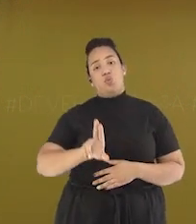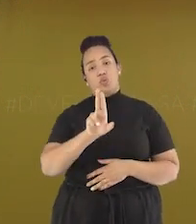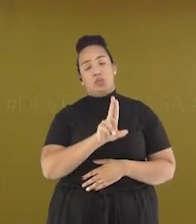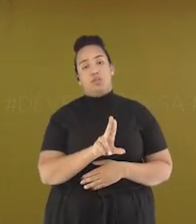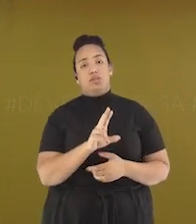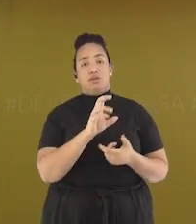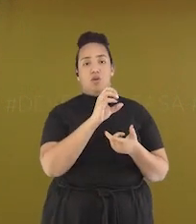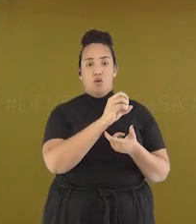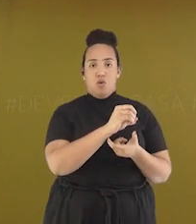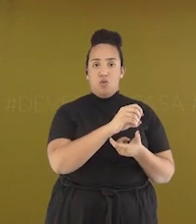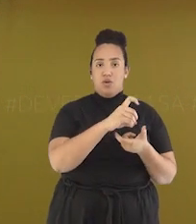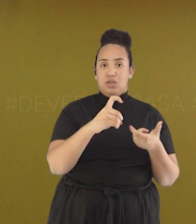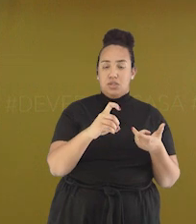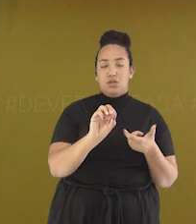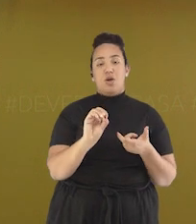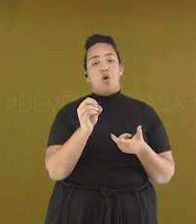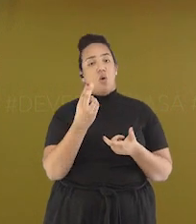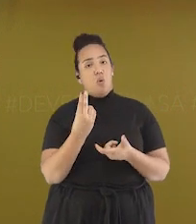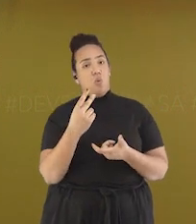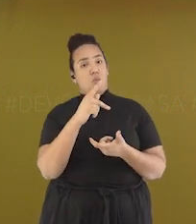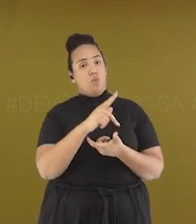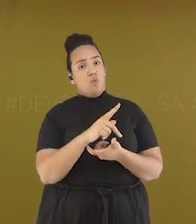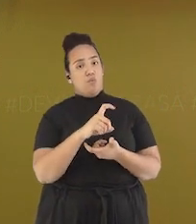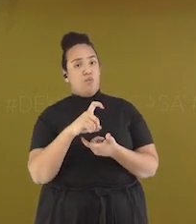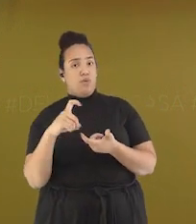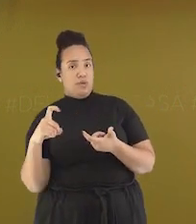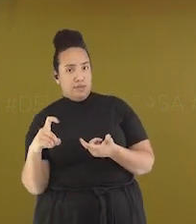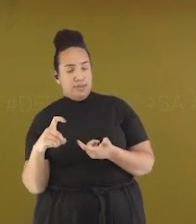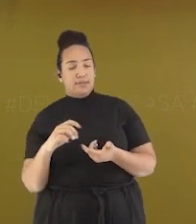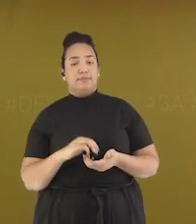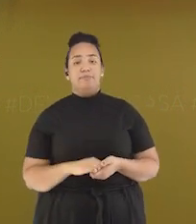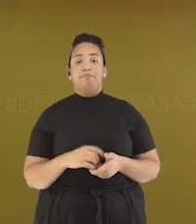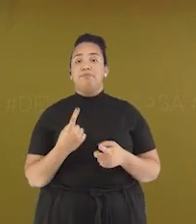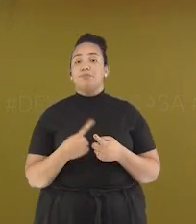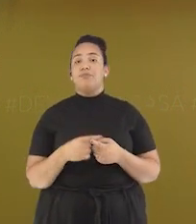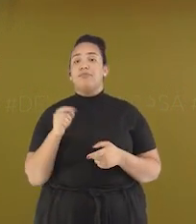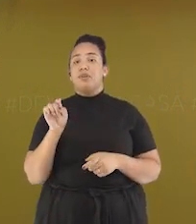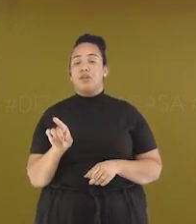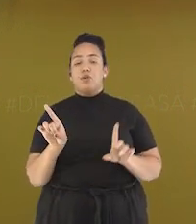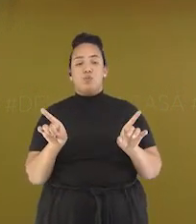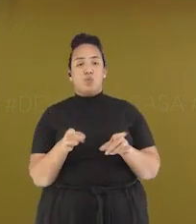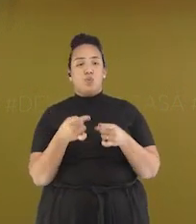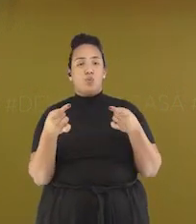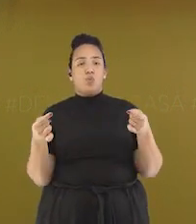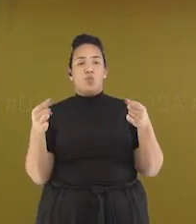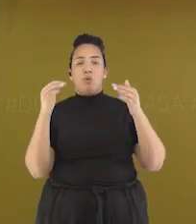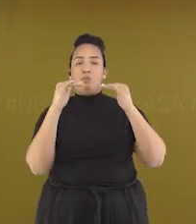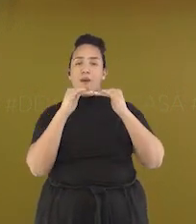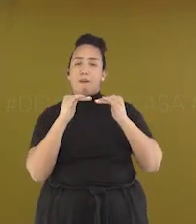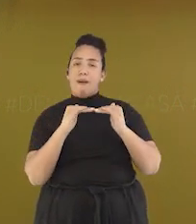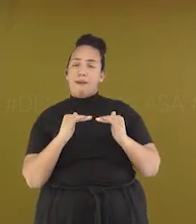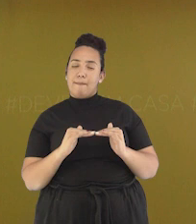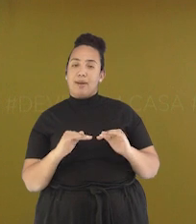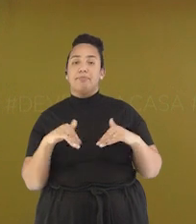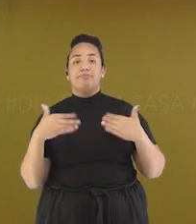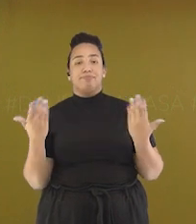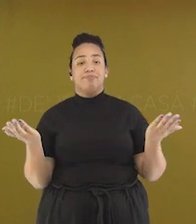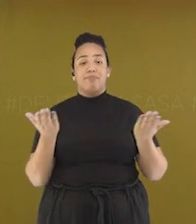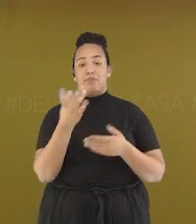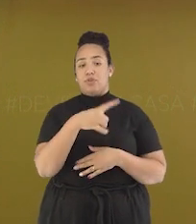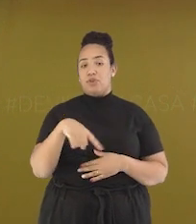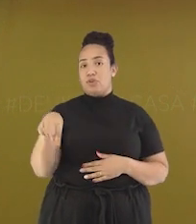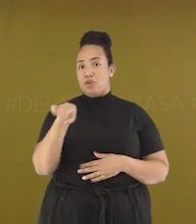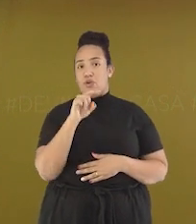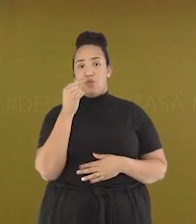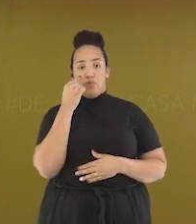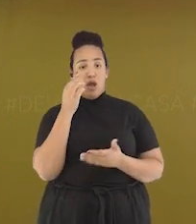e paroxítonas Em sua composição Devido à musicalidade Vamos ver algumas palavras